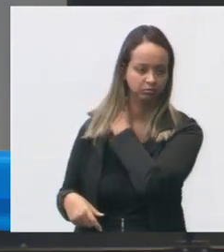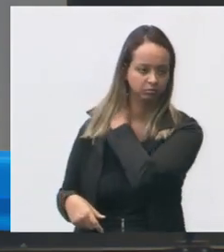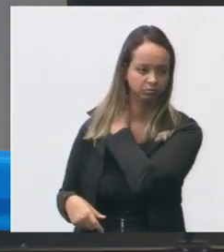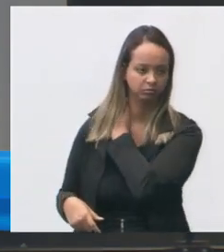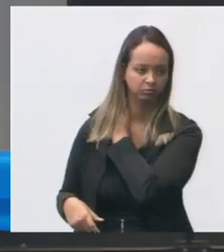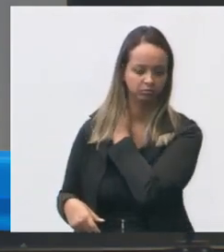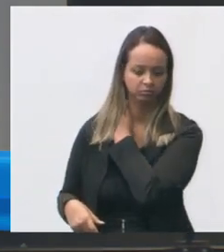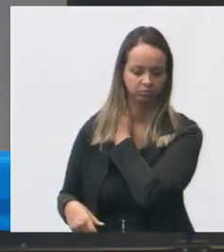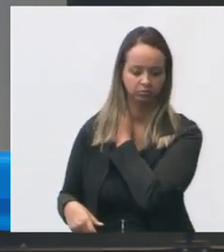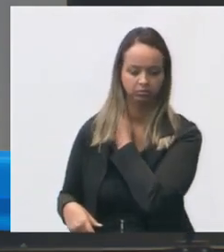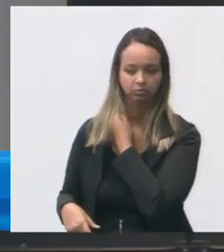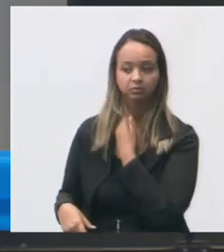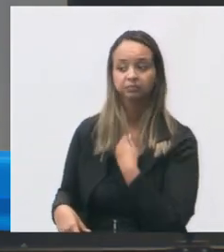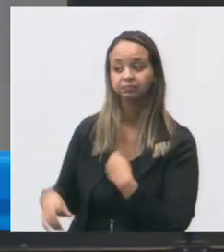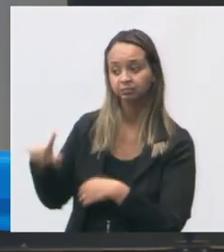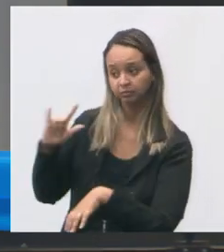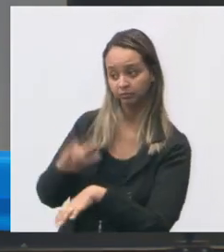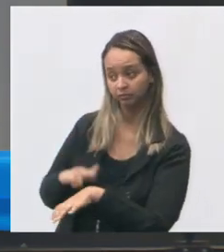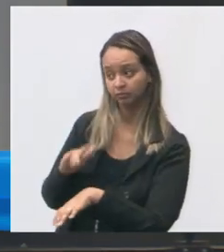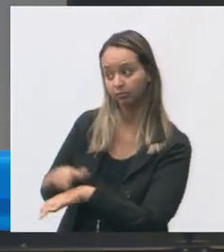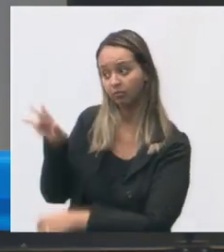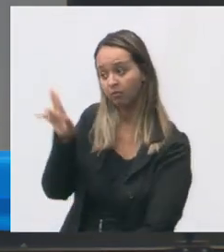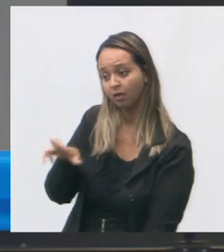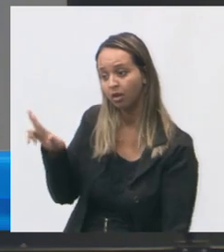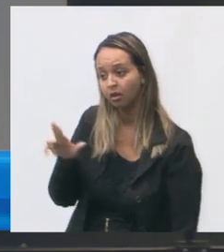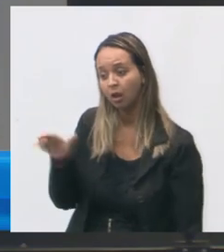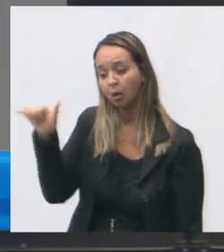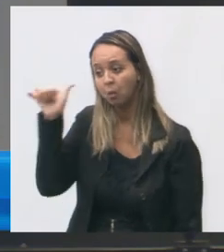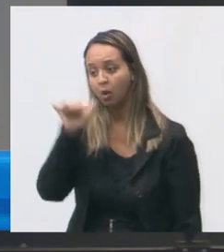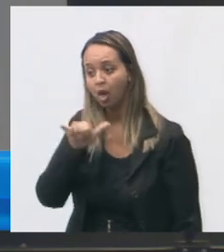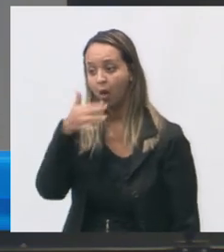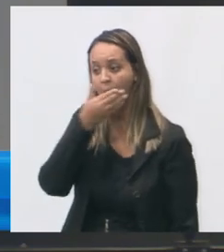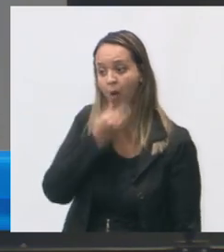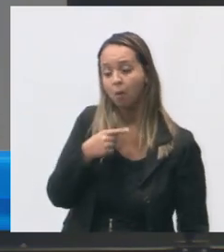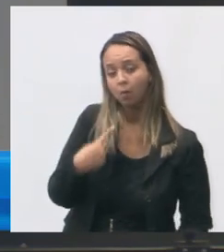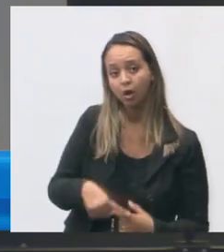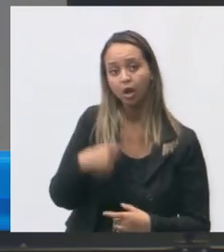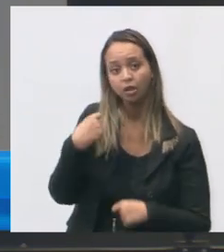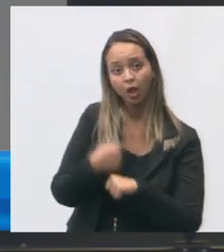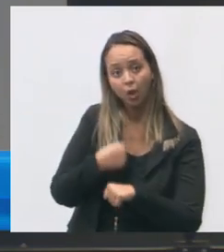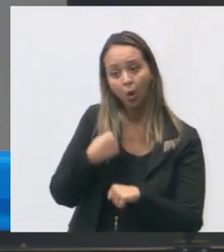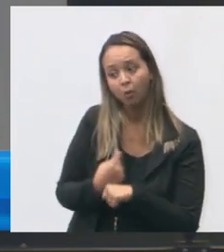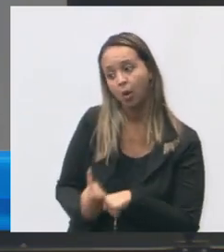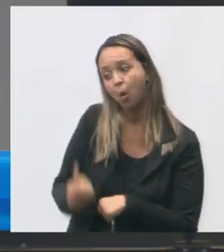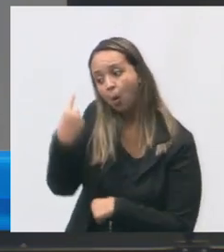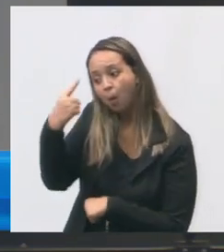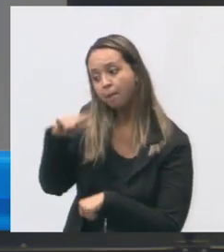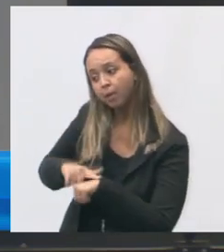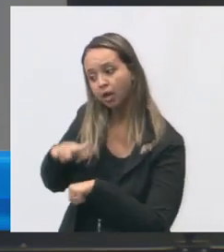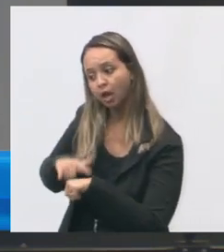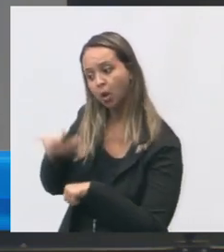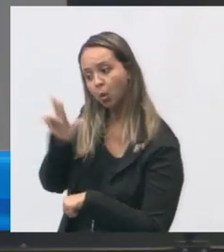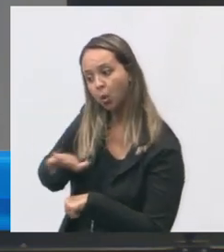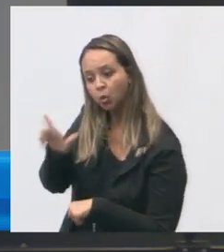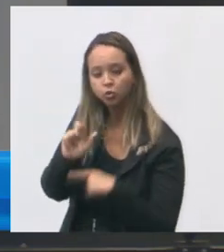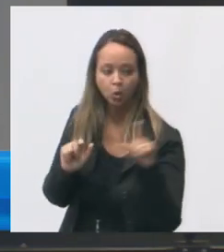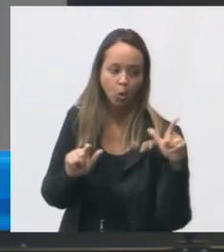o mesmo banheiro está sendo usado como masculino e feminino devido a obra então está em obra aqui o outro banheiro